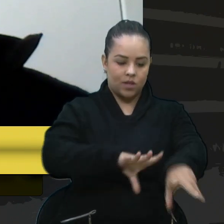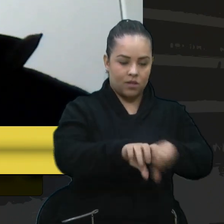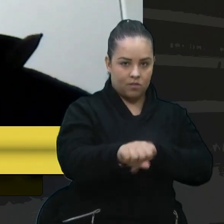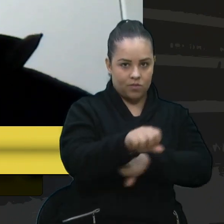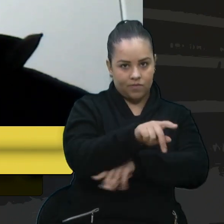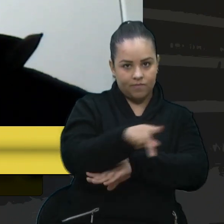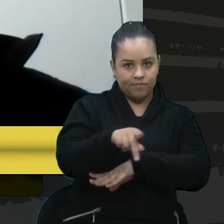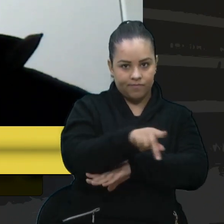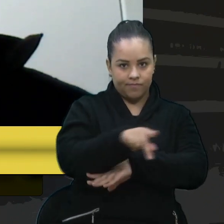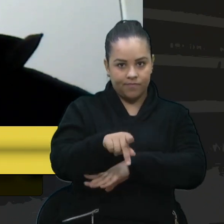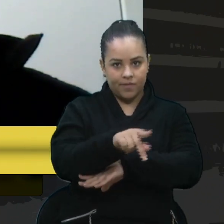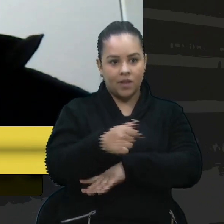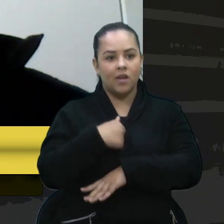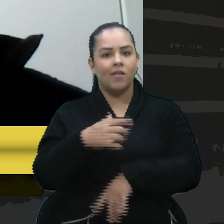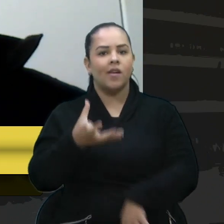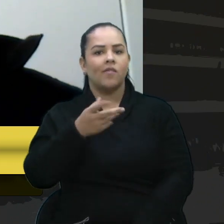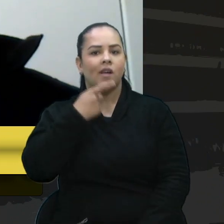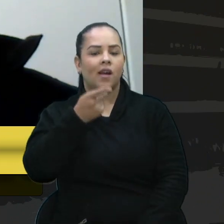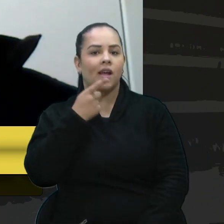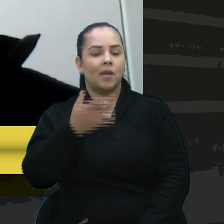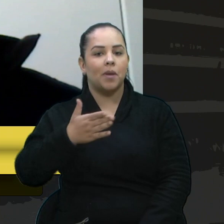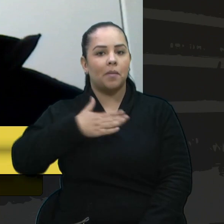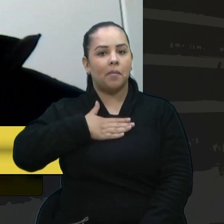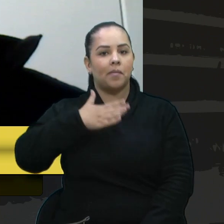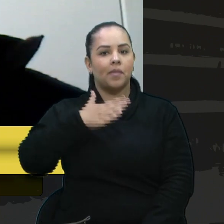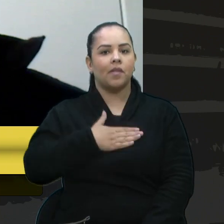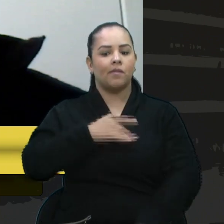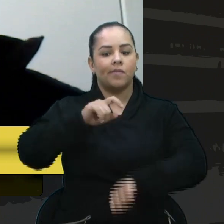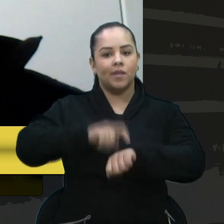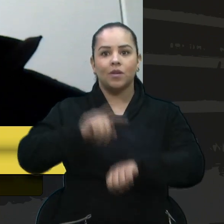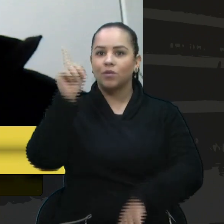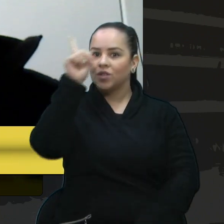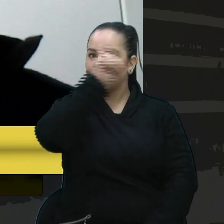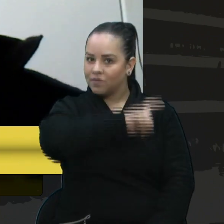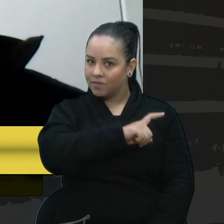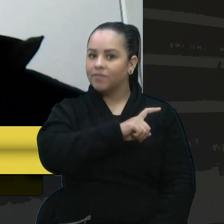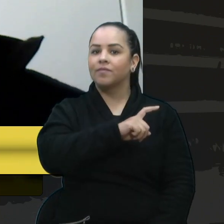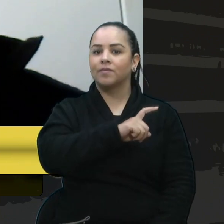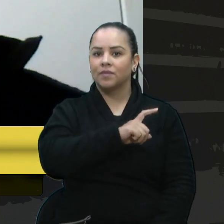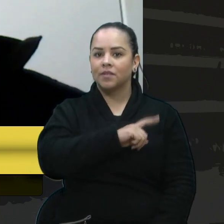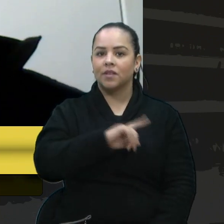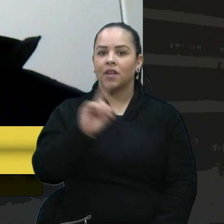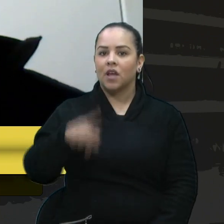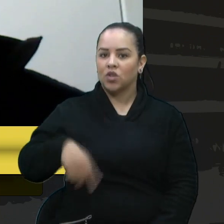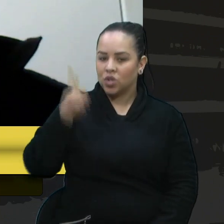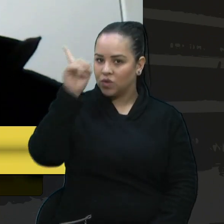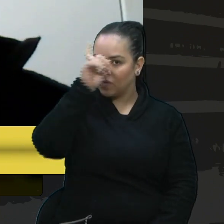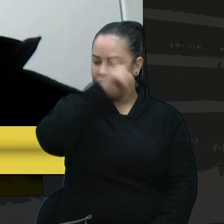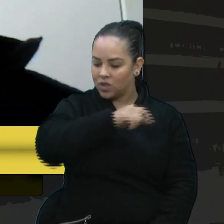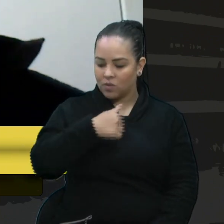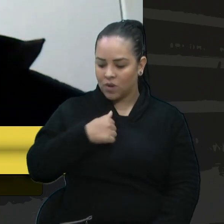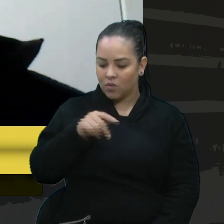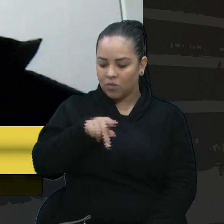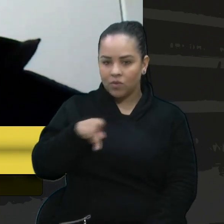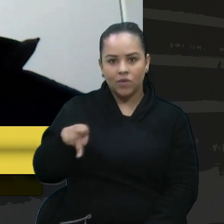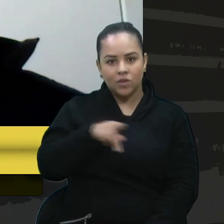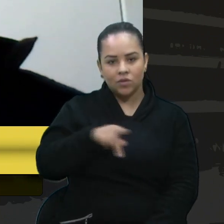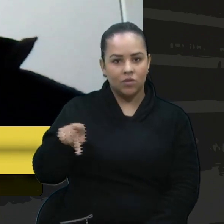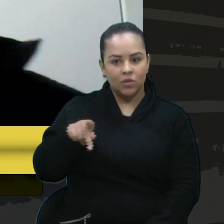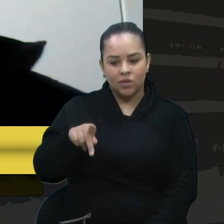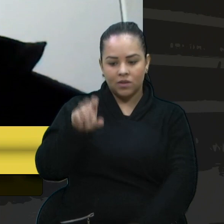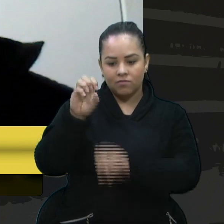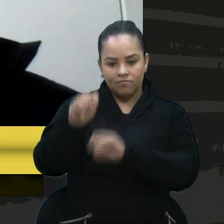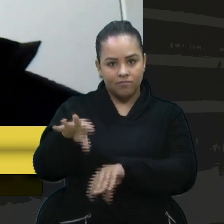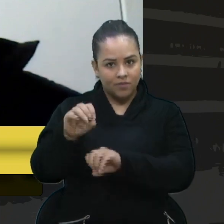que para mim esse momento é um momento muito difícil. difícil e é um momento muito difícil como professor, como educador, como alguém que